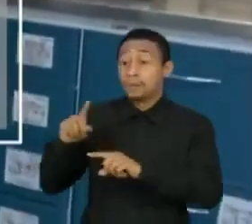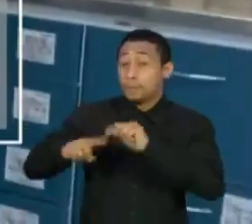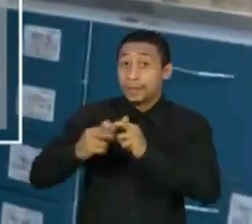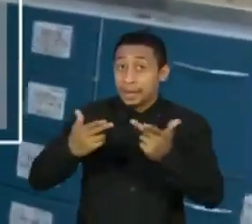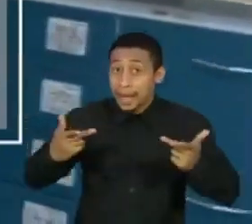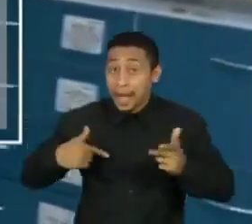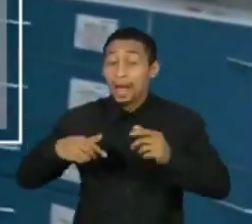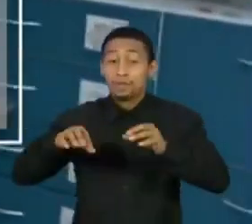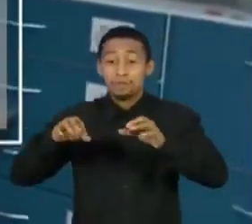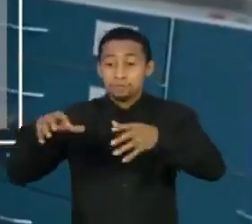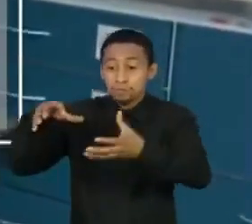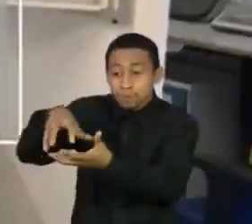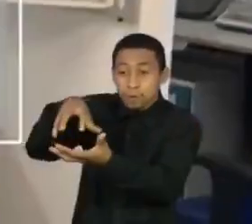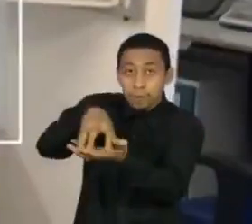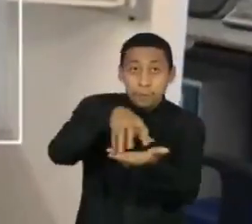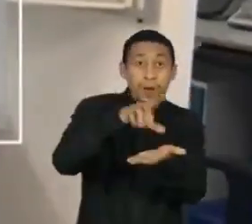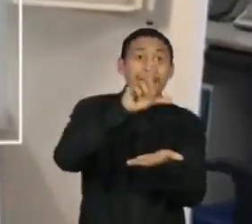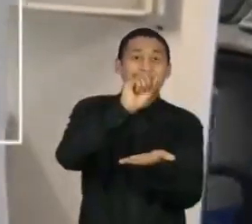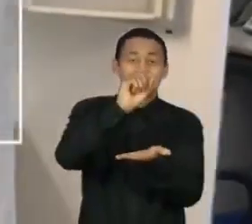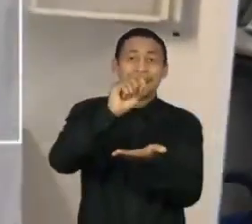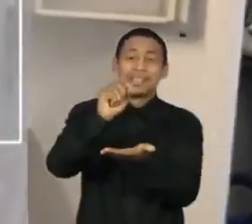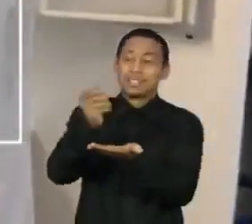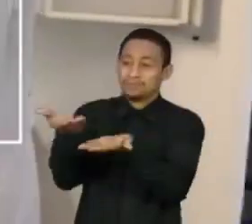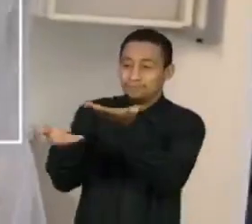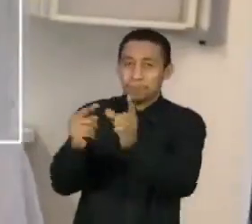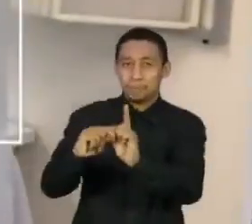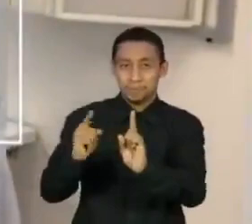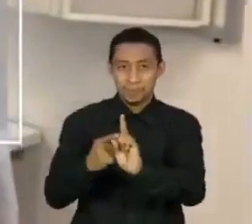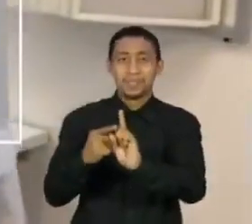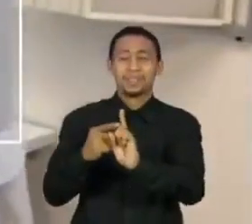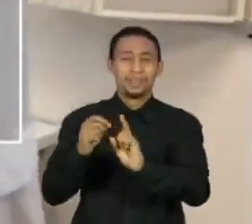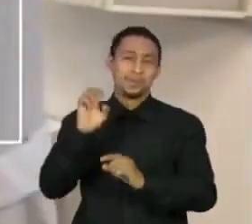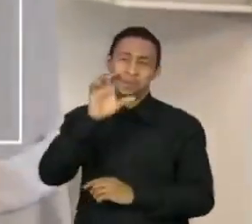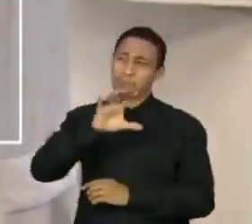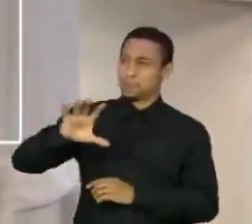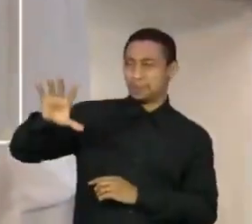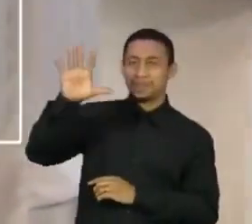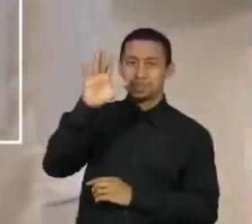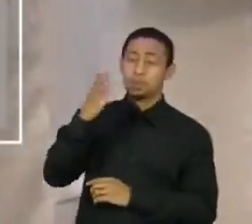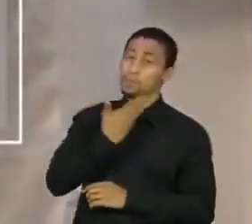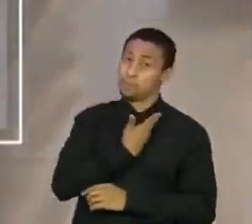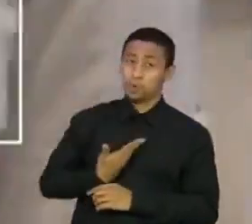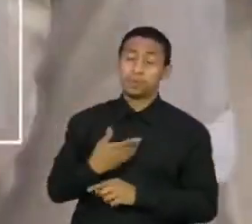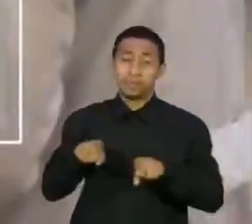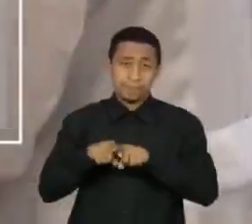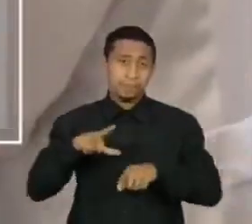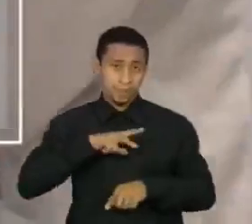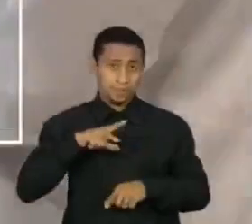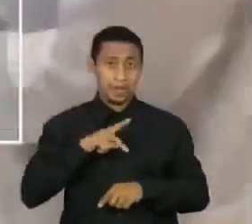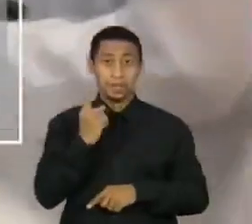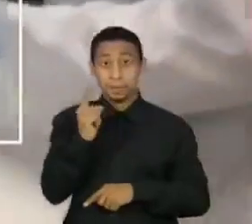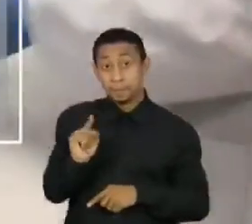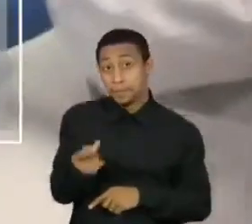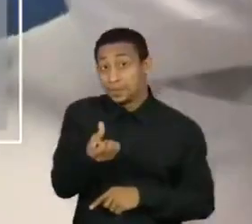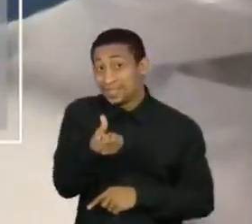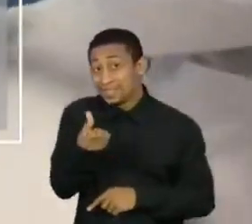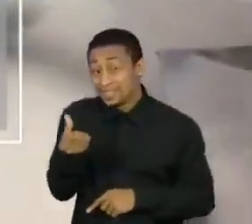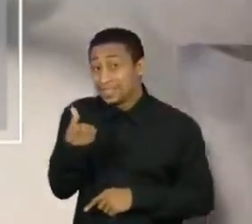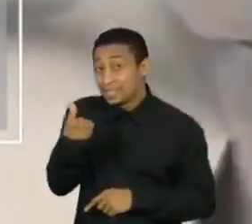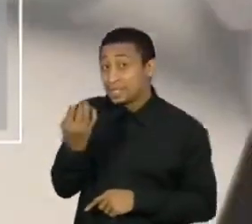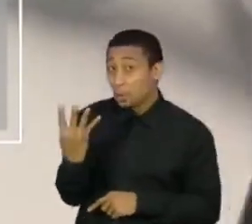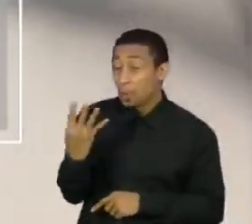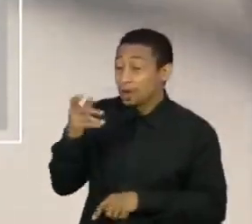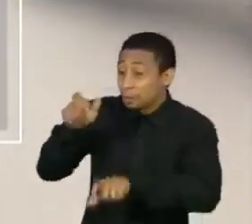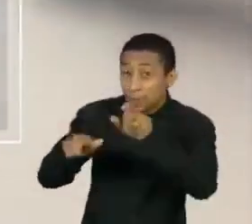laboratórios de dez maternidades públicas e privadas espalhadas pelo Brasil. Mais de 1.600 gestantes serão